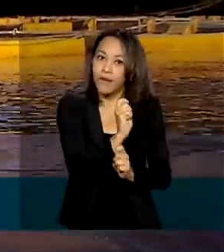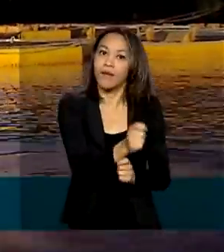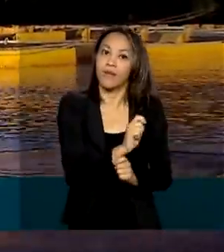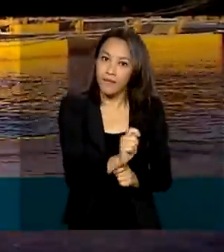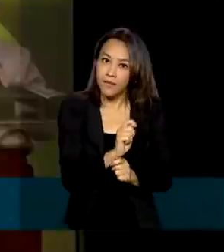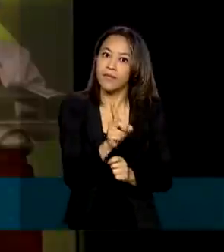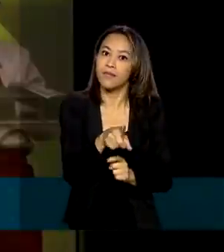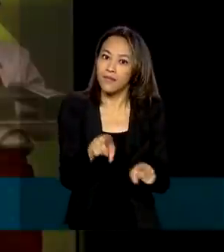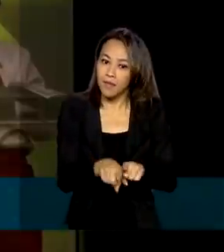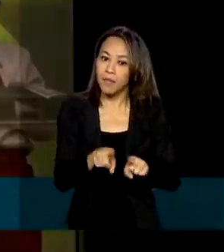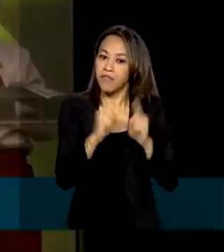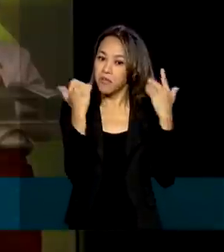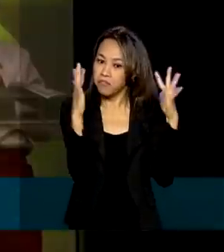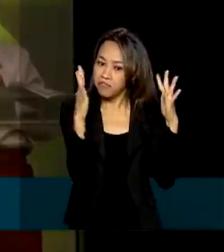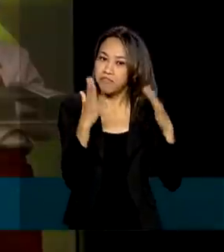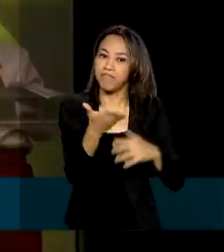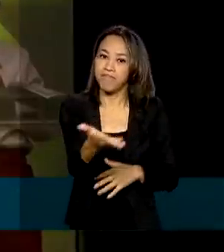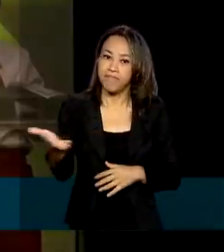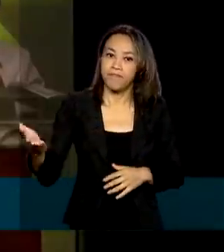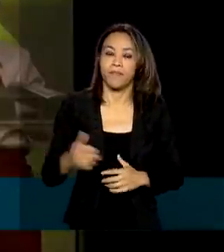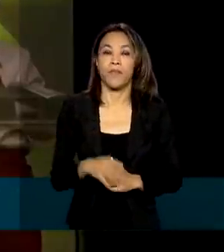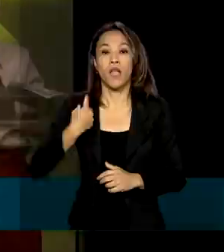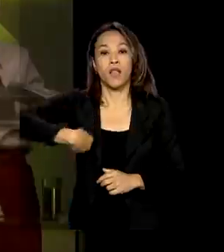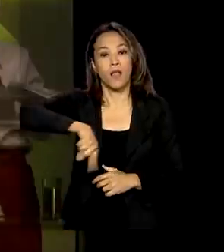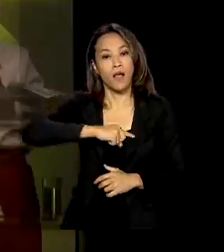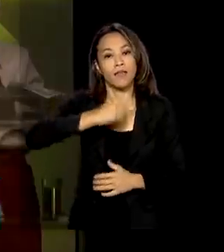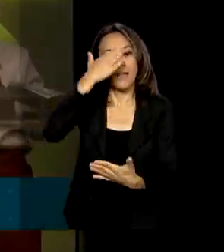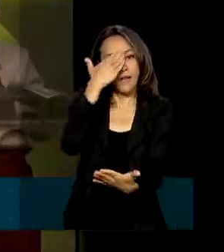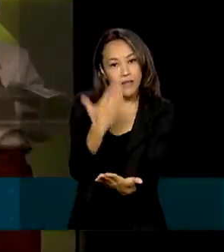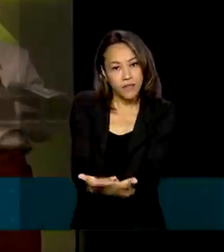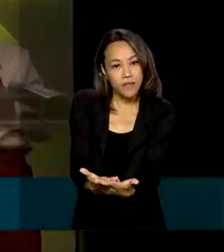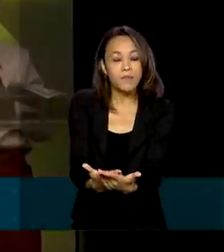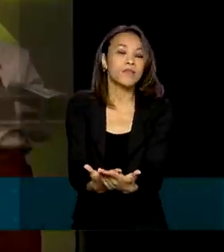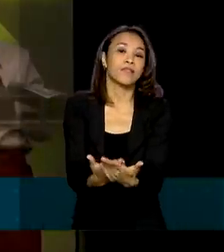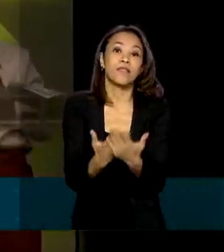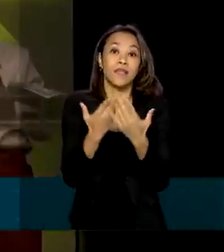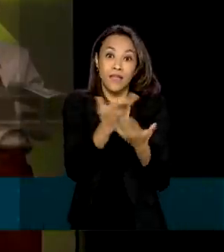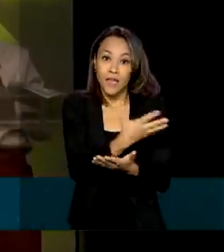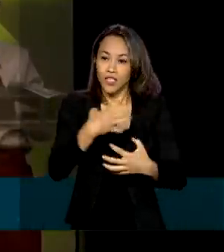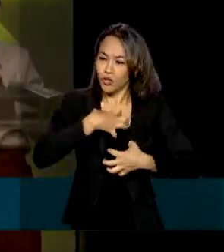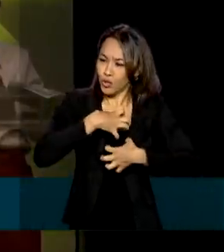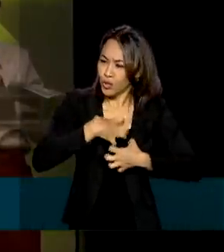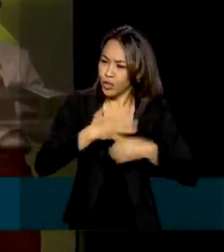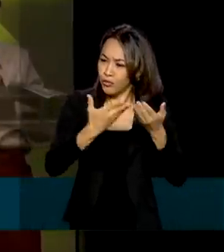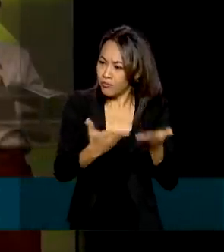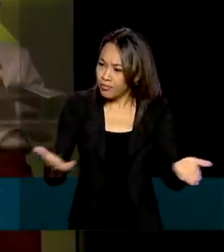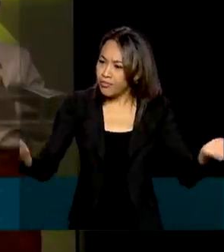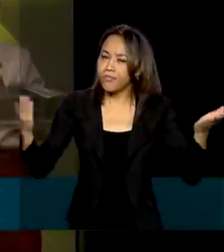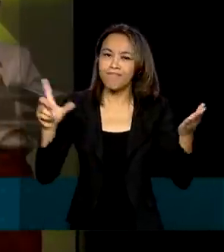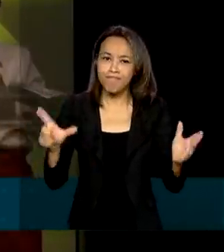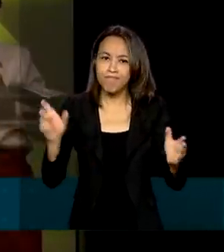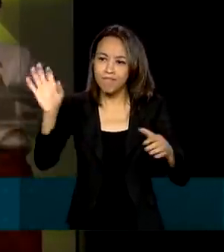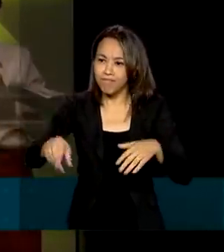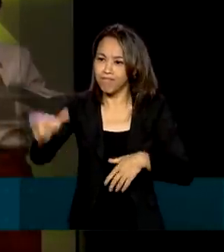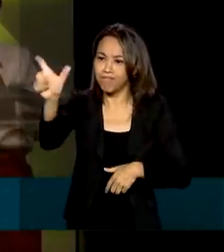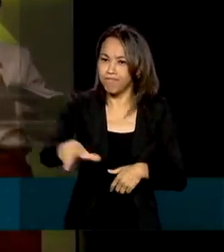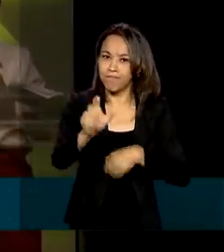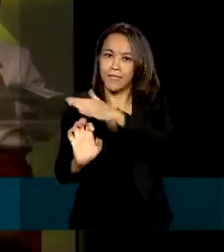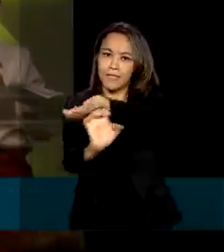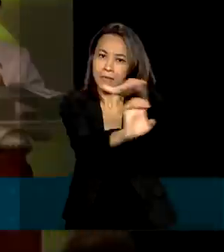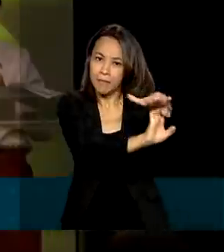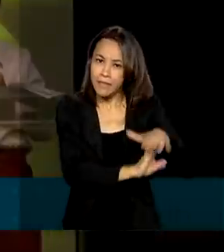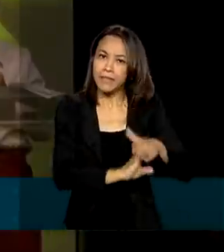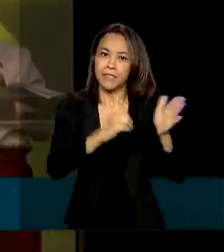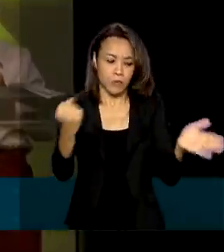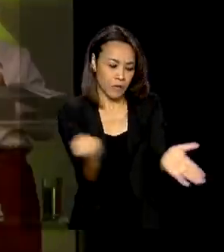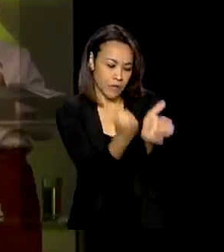contemplado. Acreditamos cada vez mais que iniciativas como esta do nosso selo de integridade podem ser